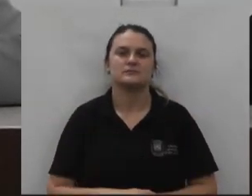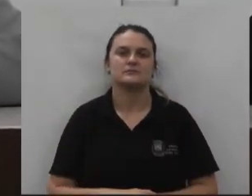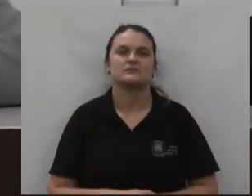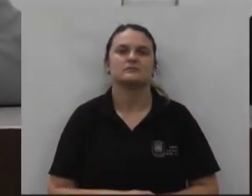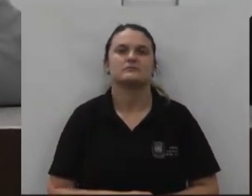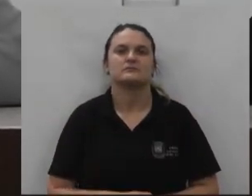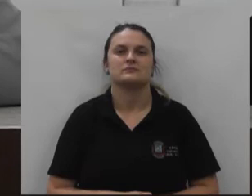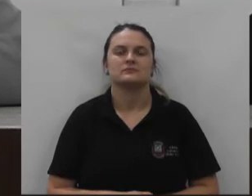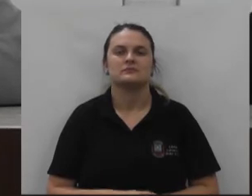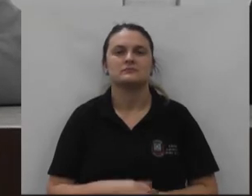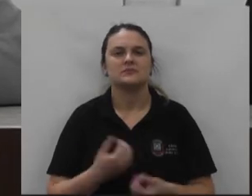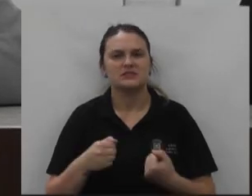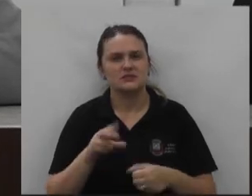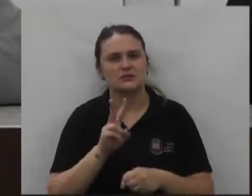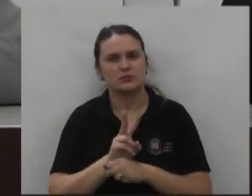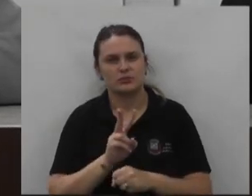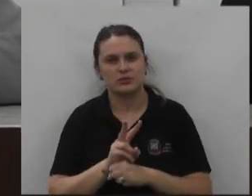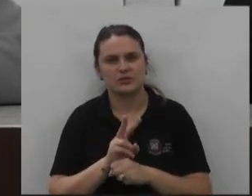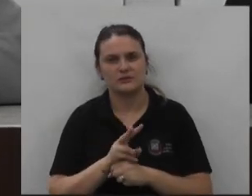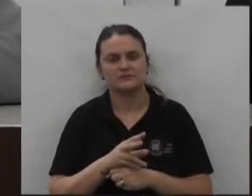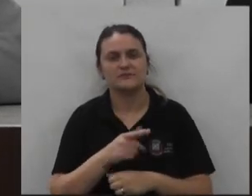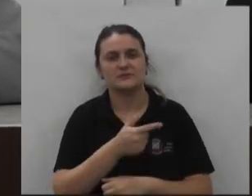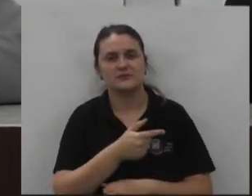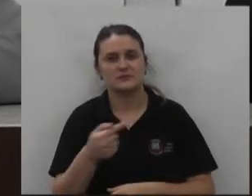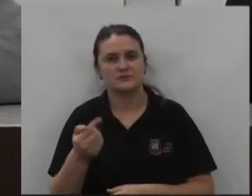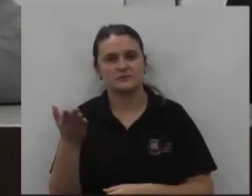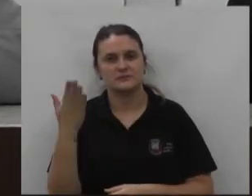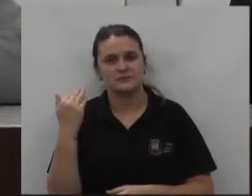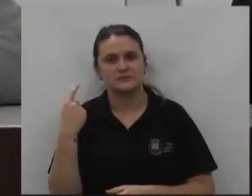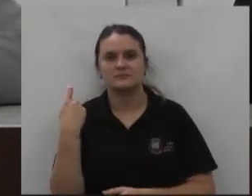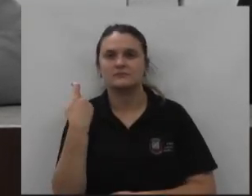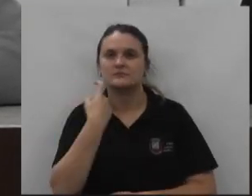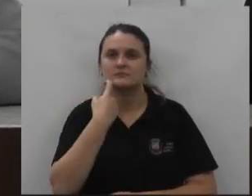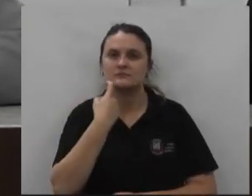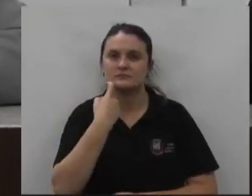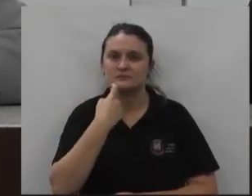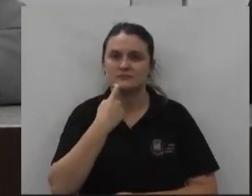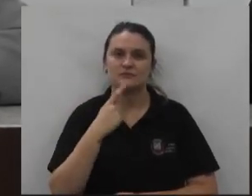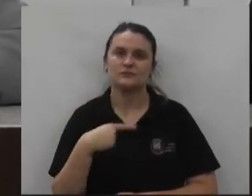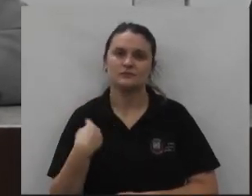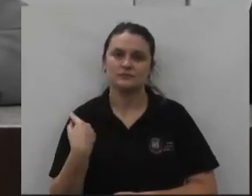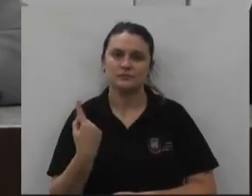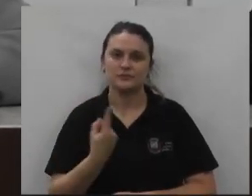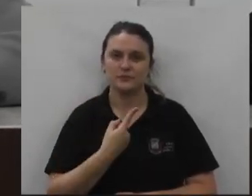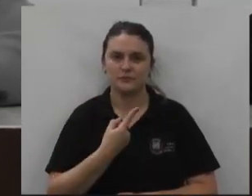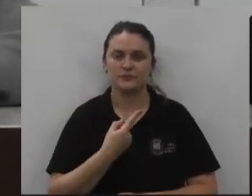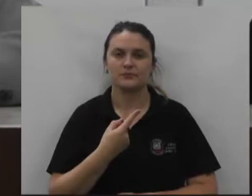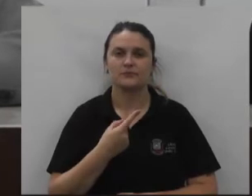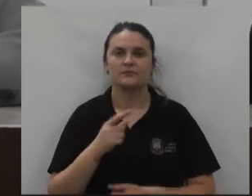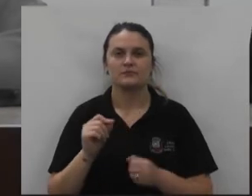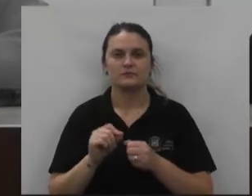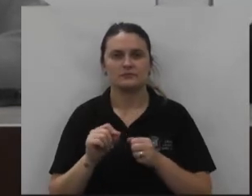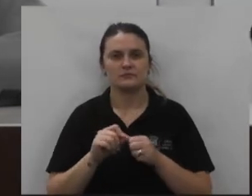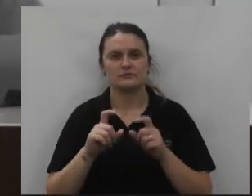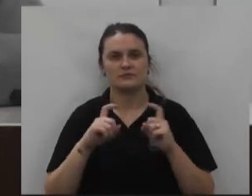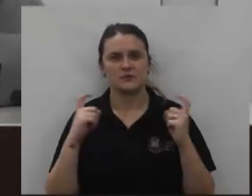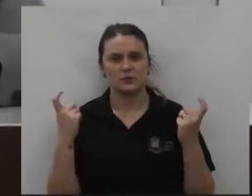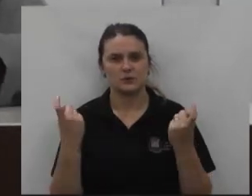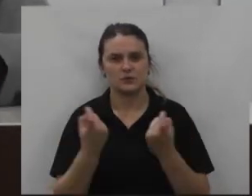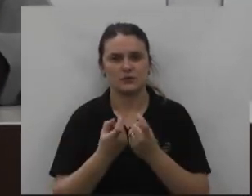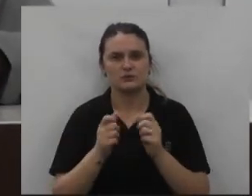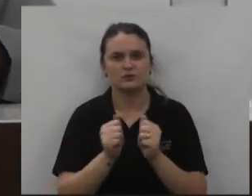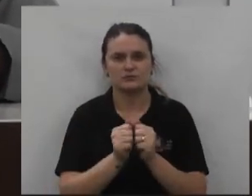de cuidados na semana passada na sexta-feira nós estivemos reunidos